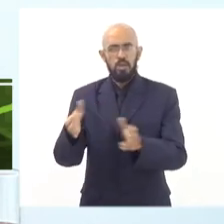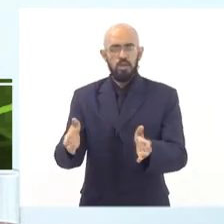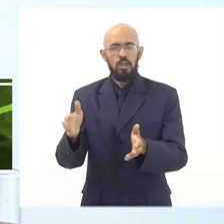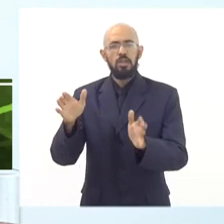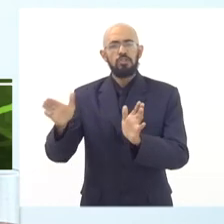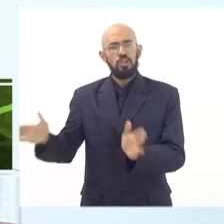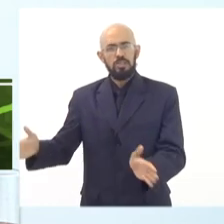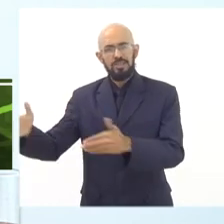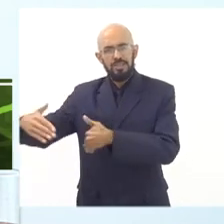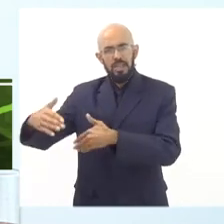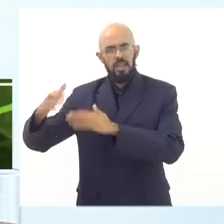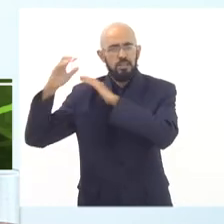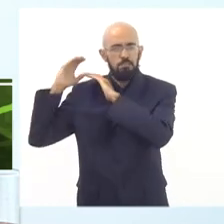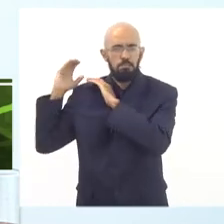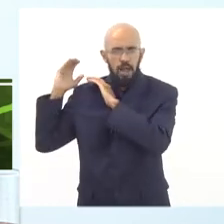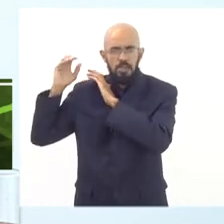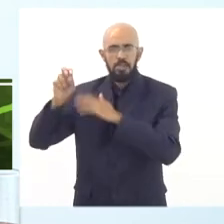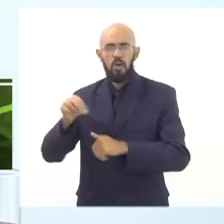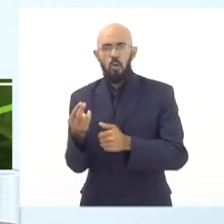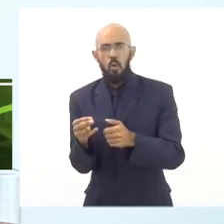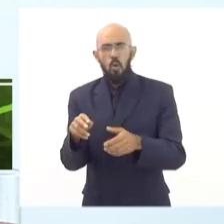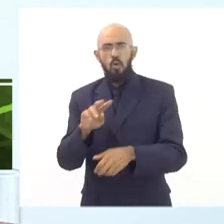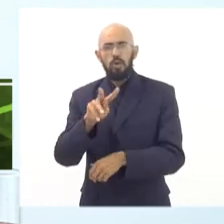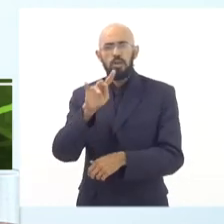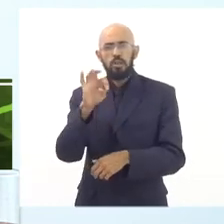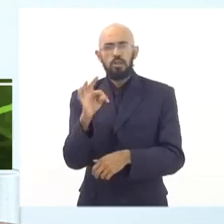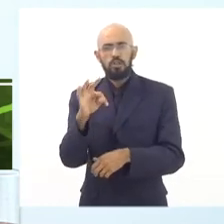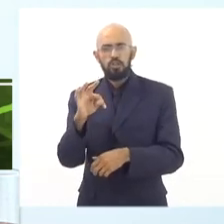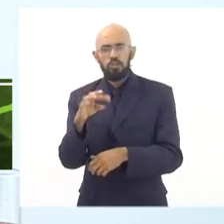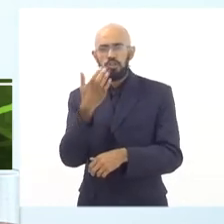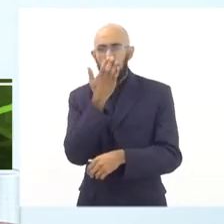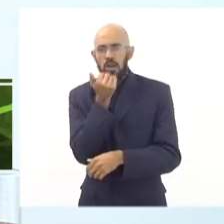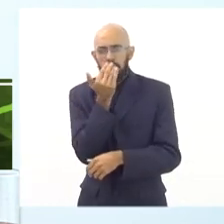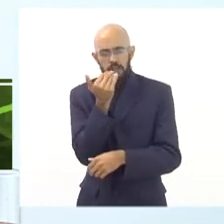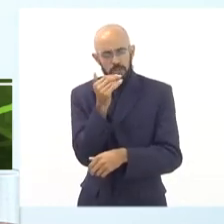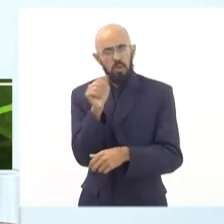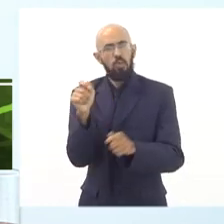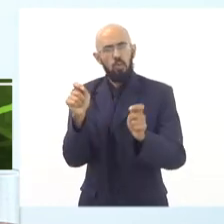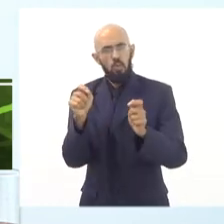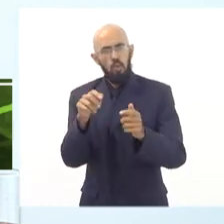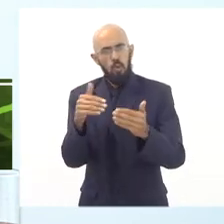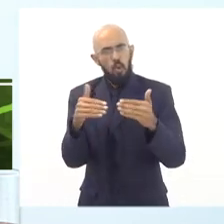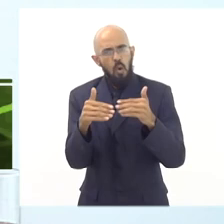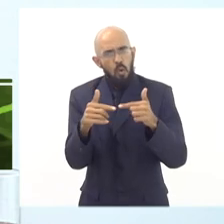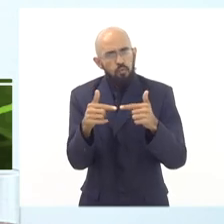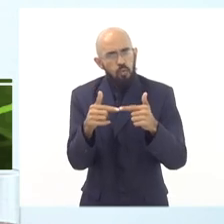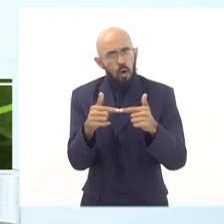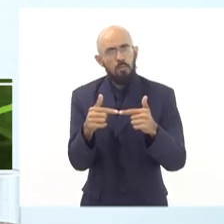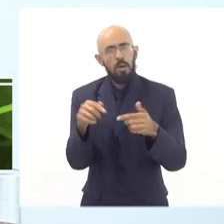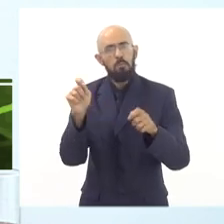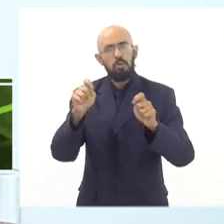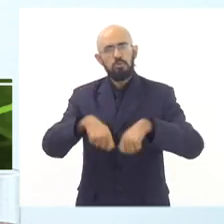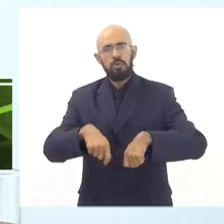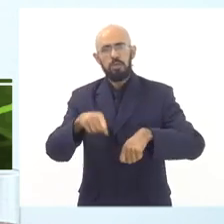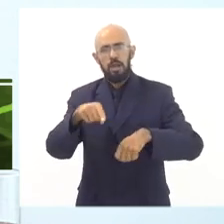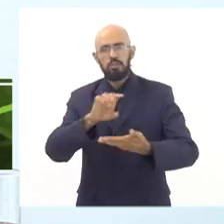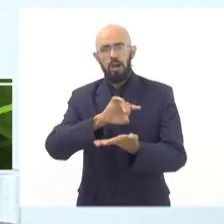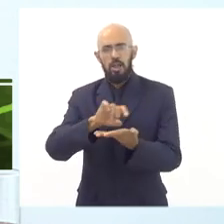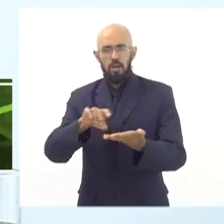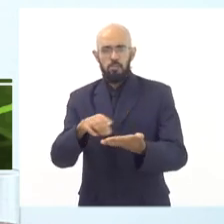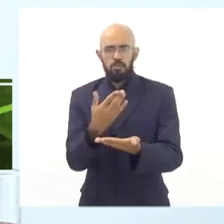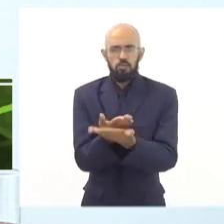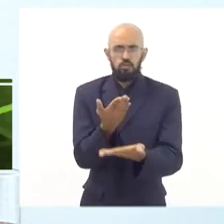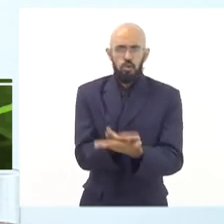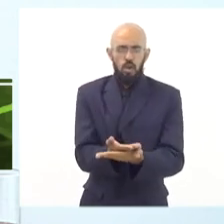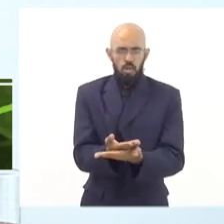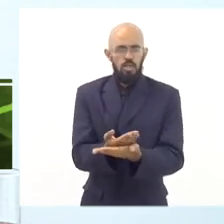básicas, de kits alimentação, de acordo com a realidade, com a possibilidade das diferentes escolas e do perfil e da demanda dos